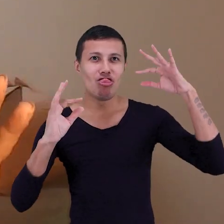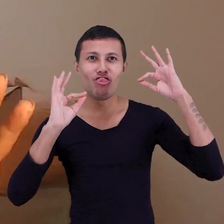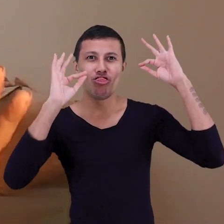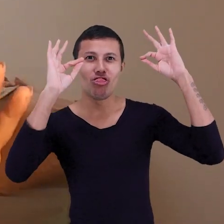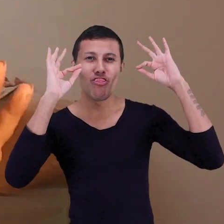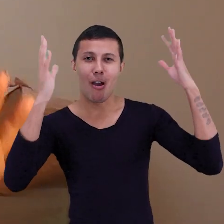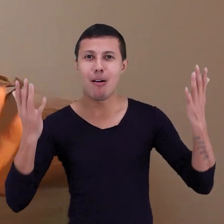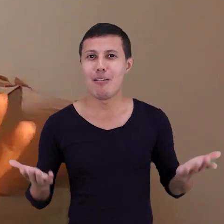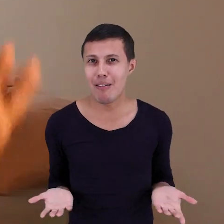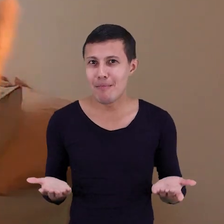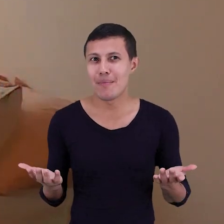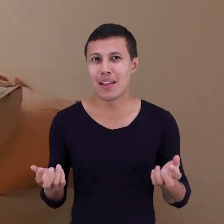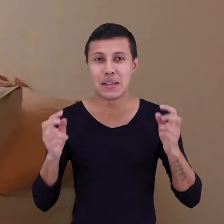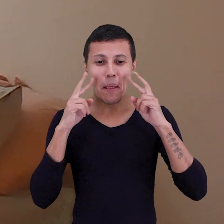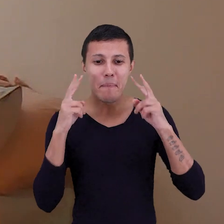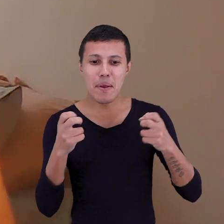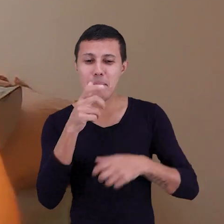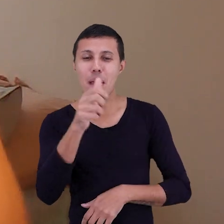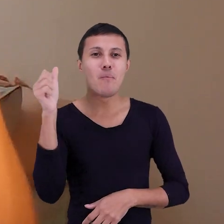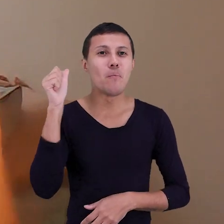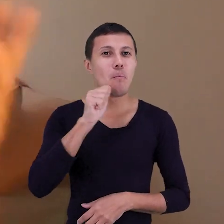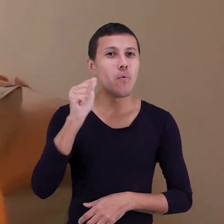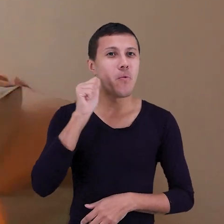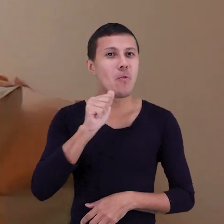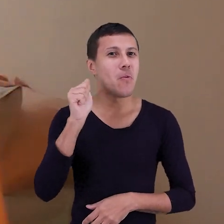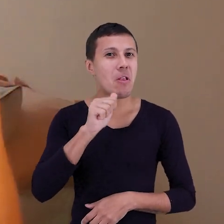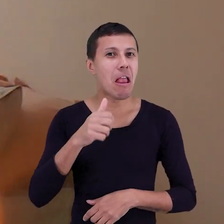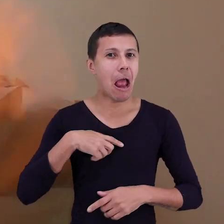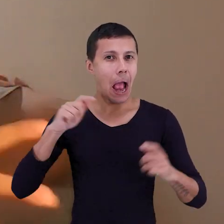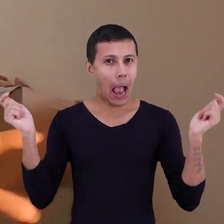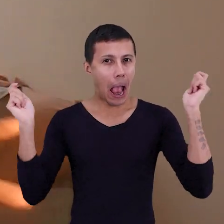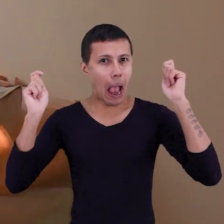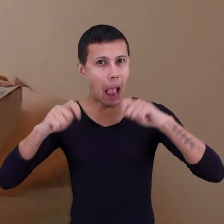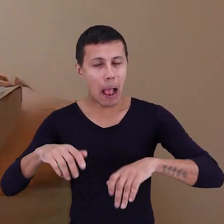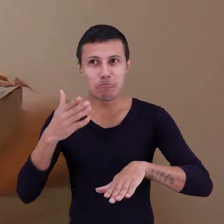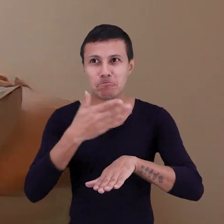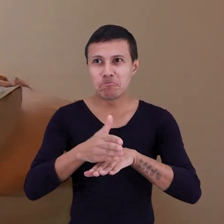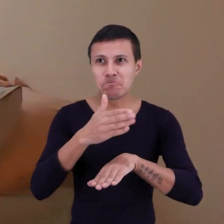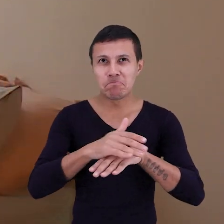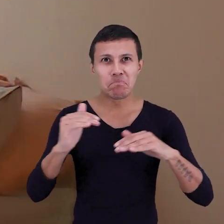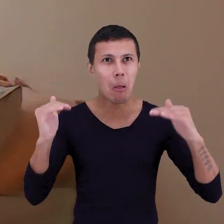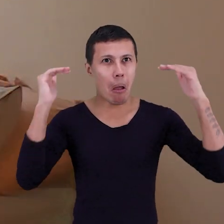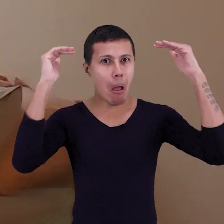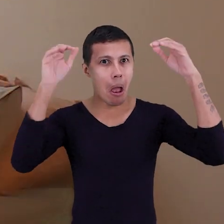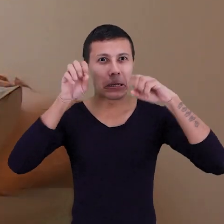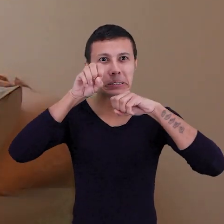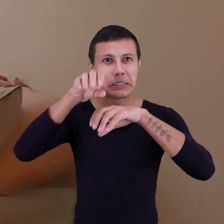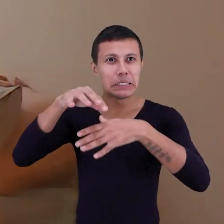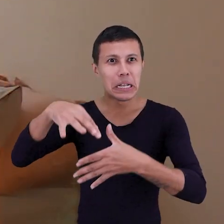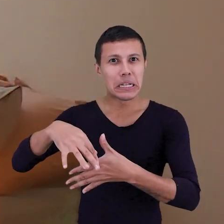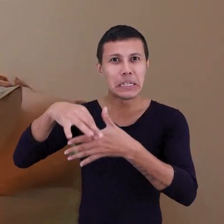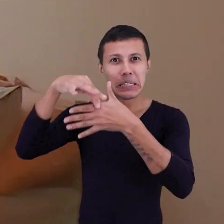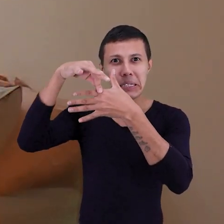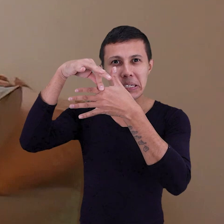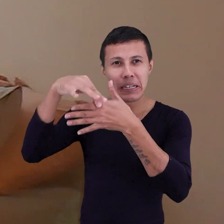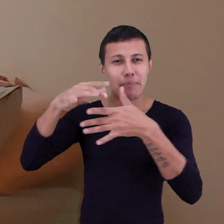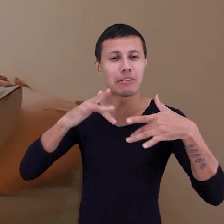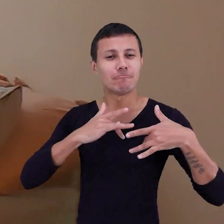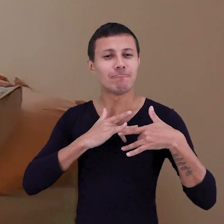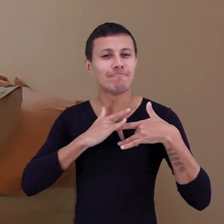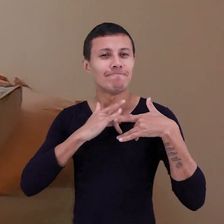de você ver mulheres muito capacitadas mesmo, né? Em lugar de liderança, com muita